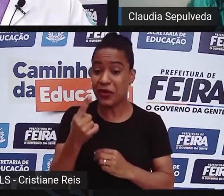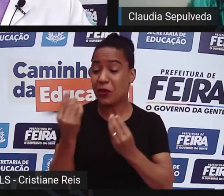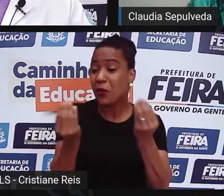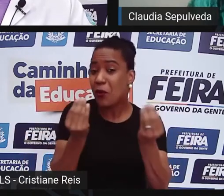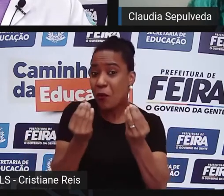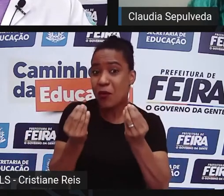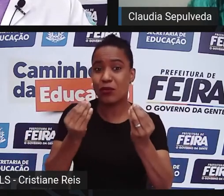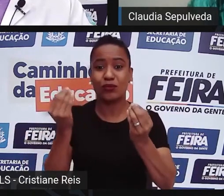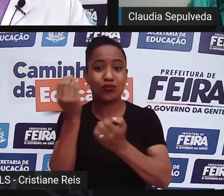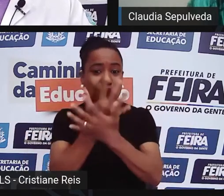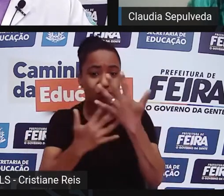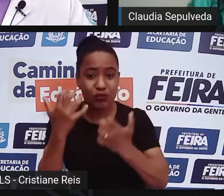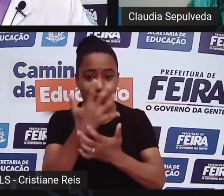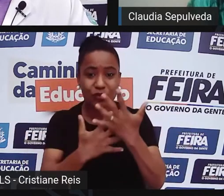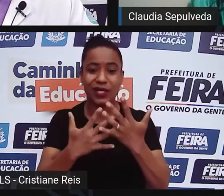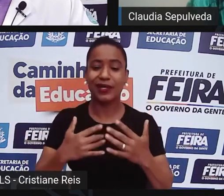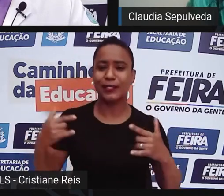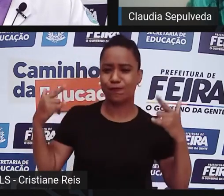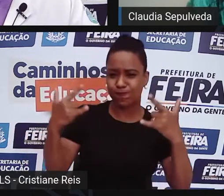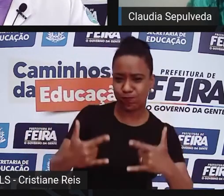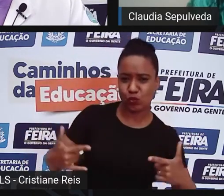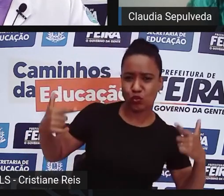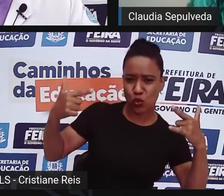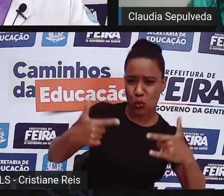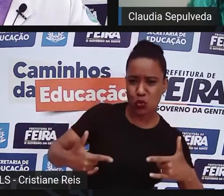de rappers, por exemplo,